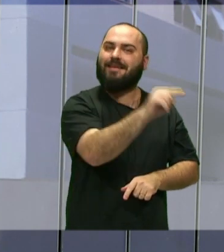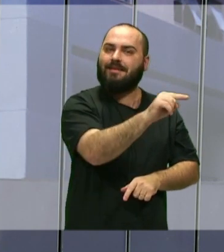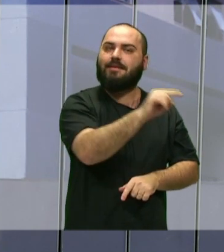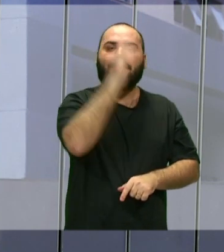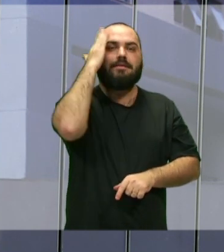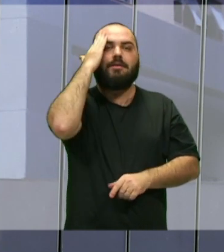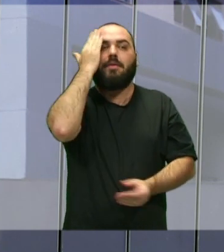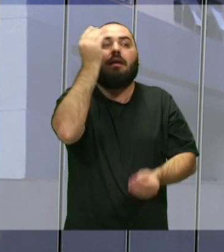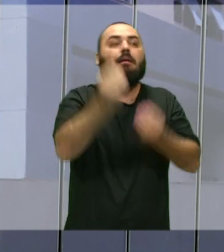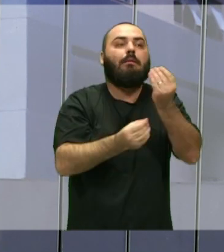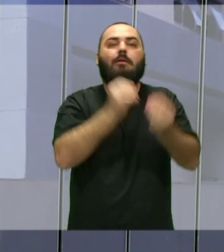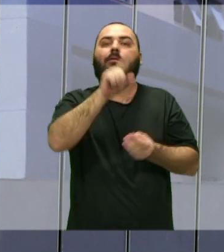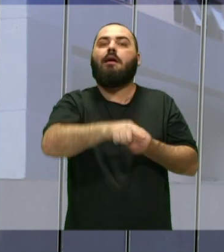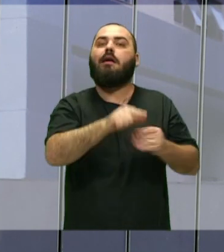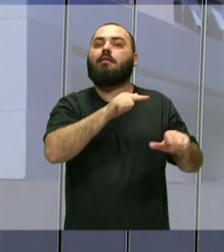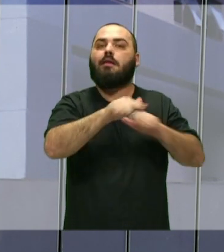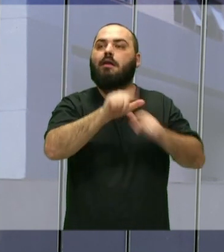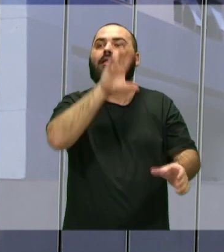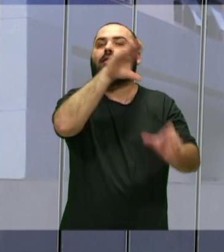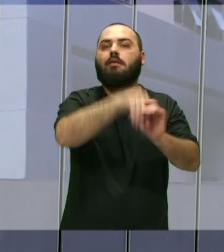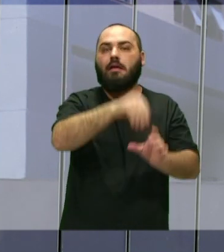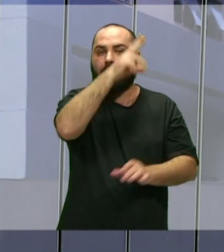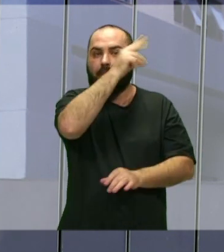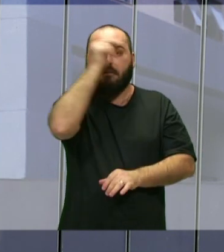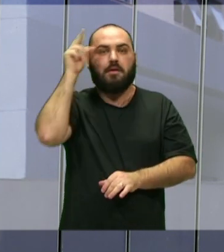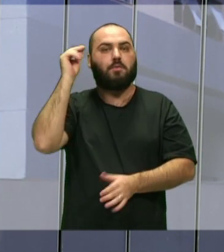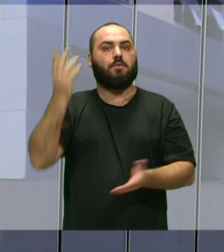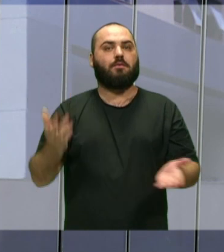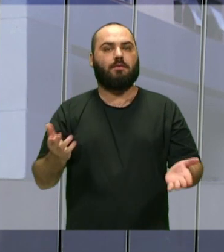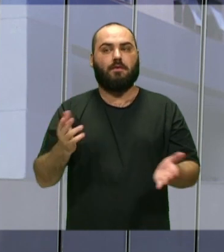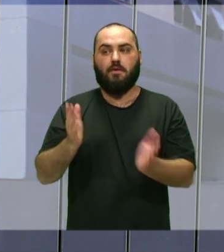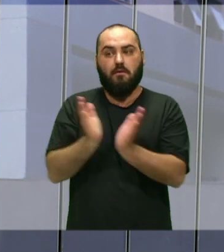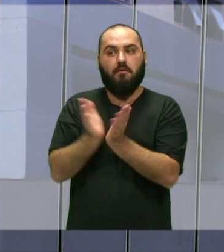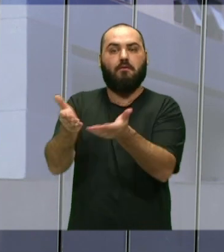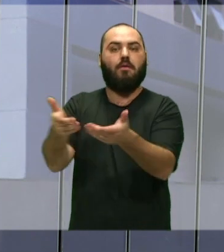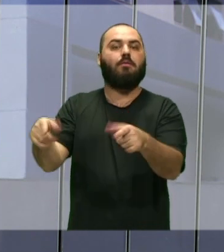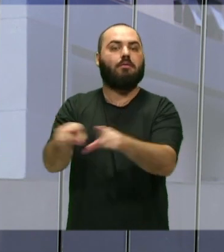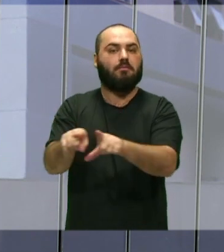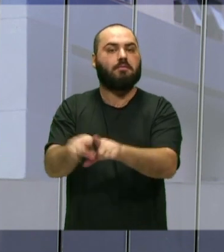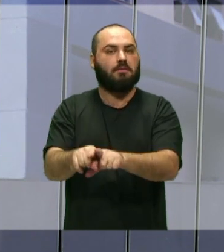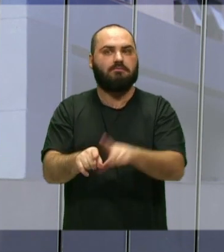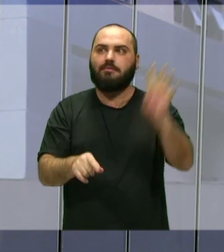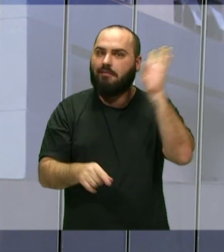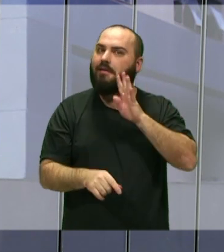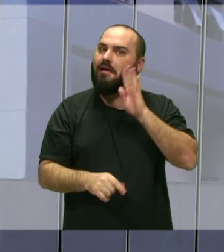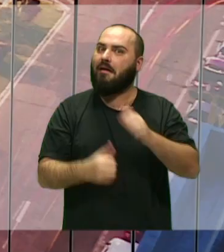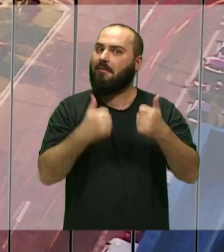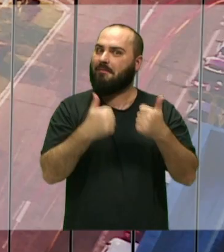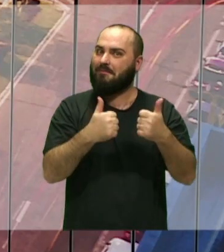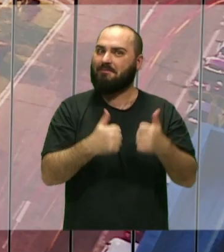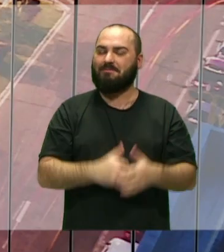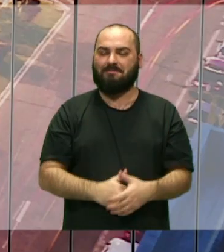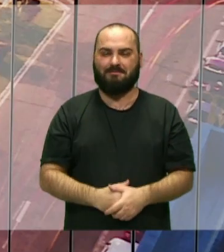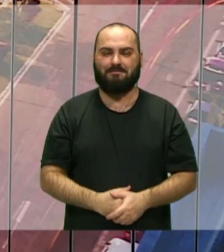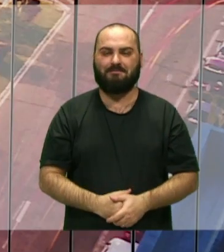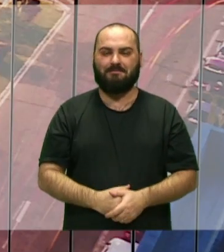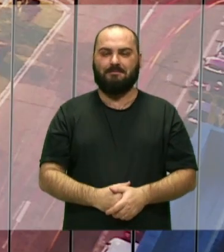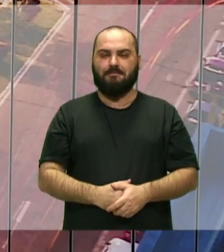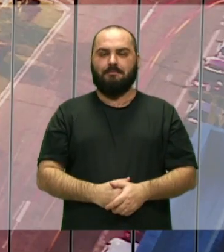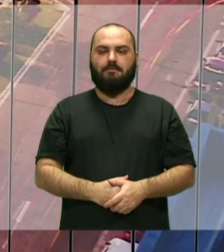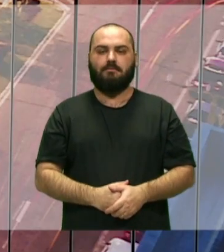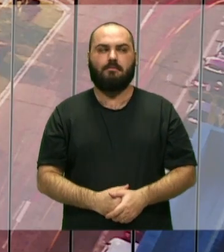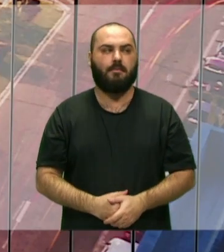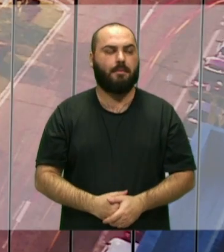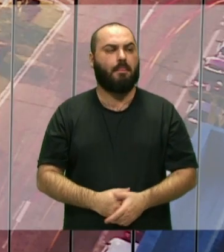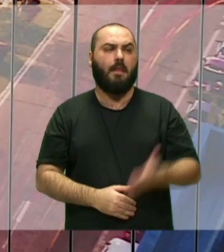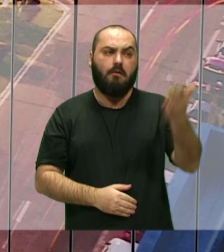funciona a prefeitura, né, a prefeitura e o fórum, então foi uma experiência bem legal. Lucas, você lembra alguns